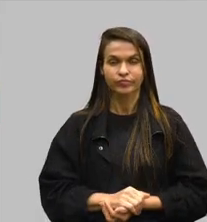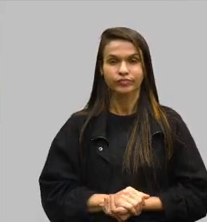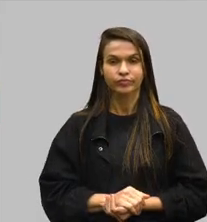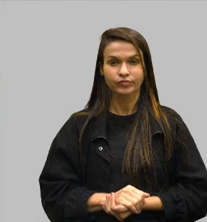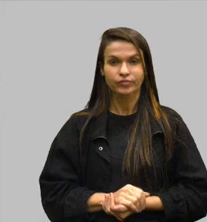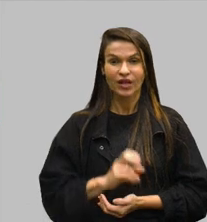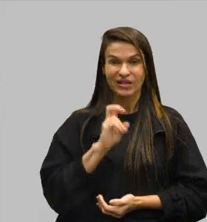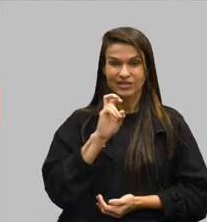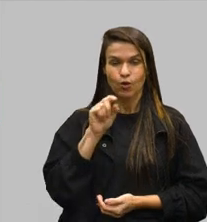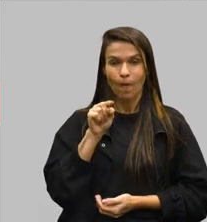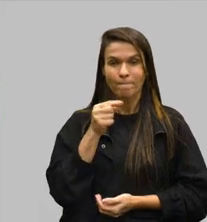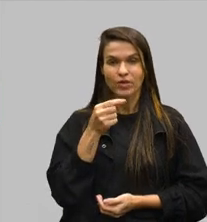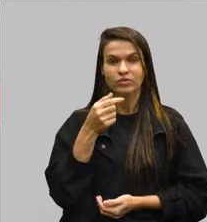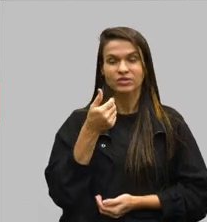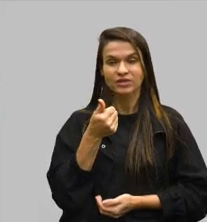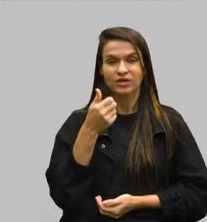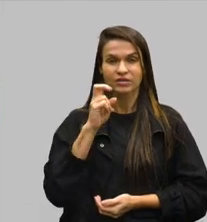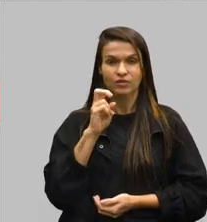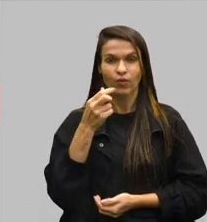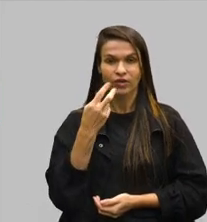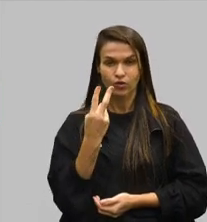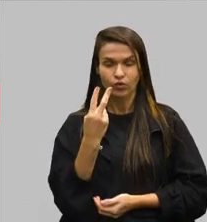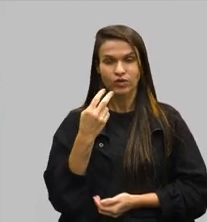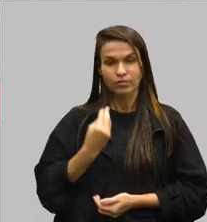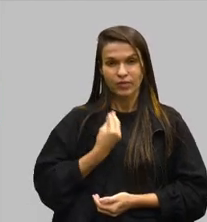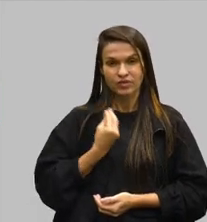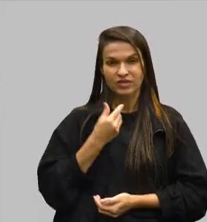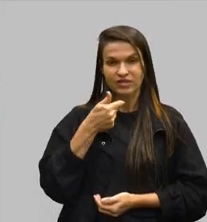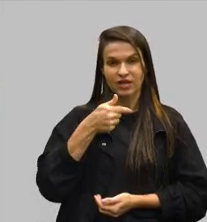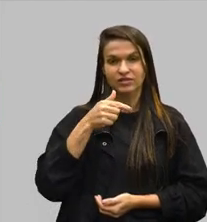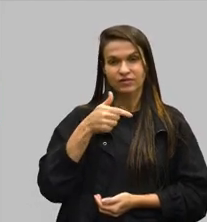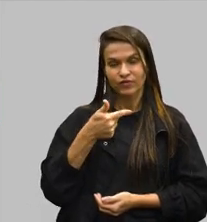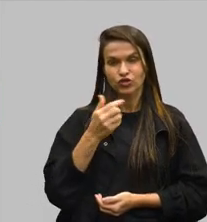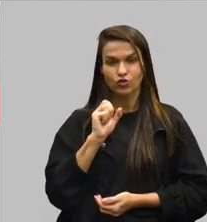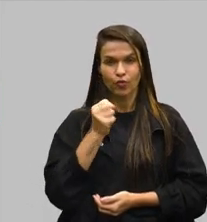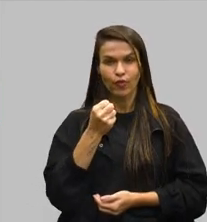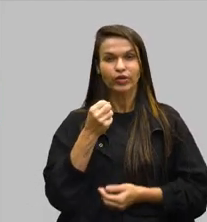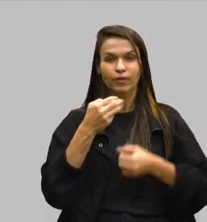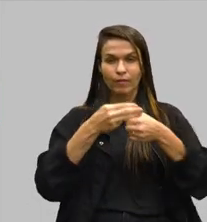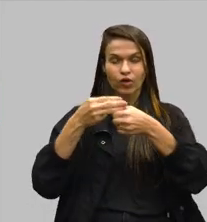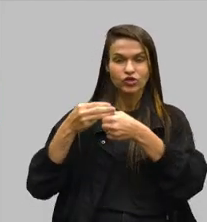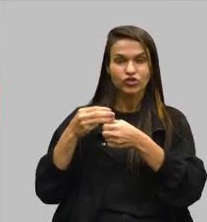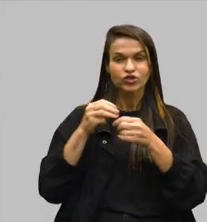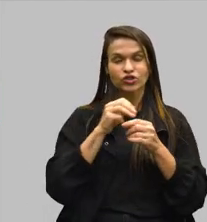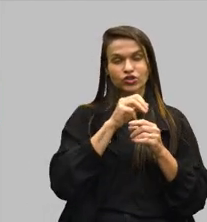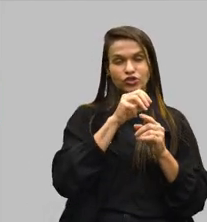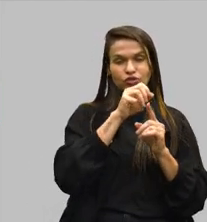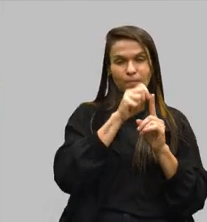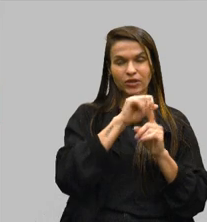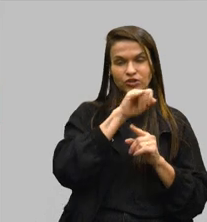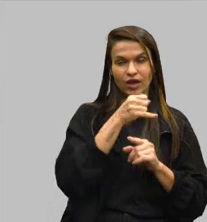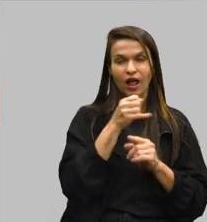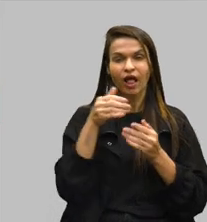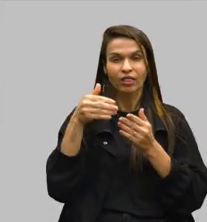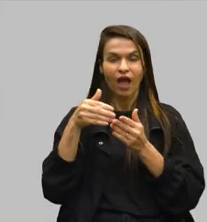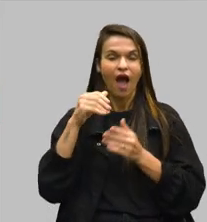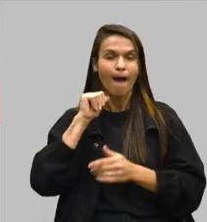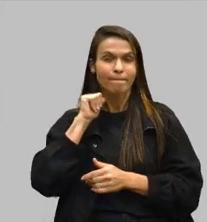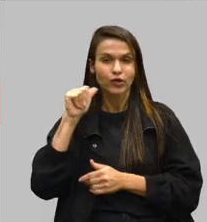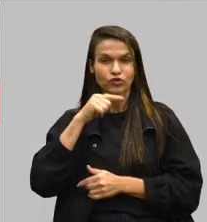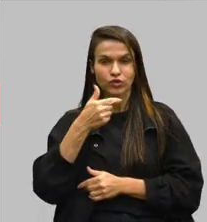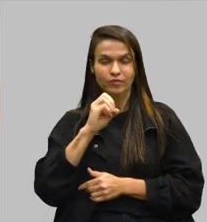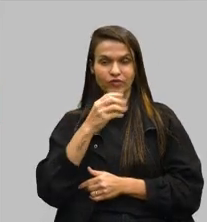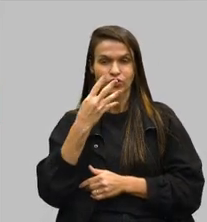5.152 participações de 728 municípios de janeiro a abril de 2024 e também